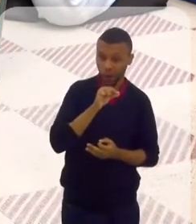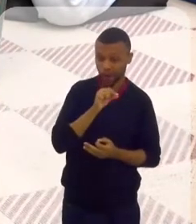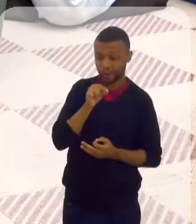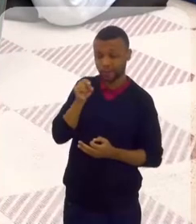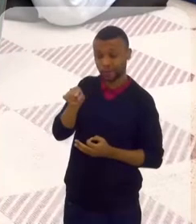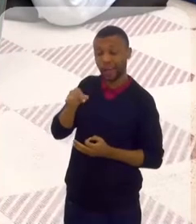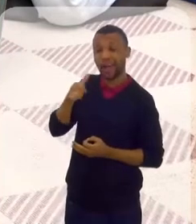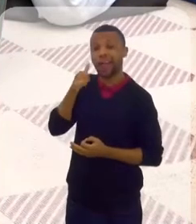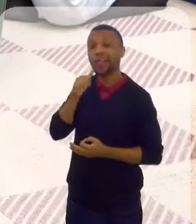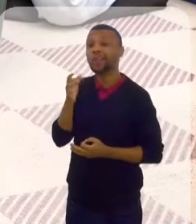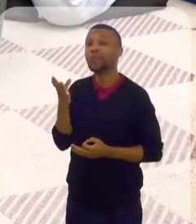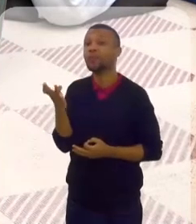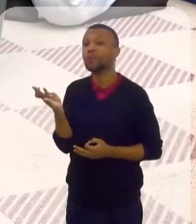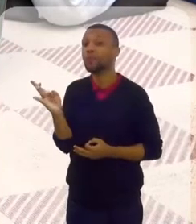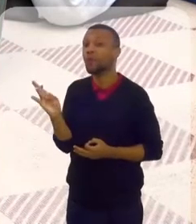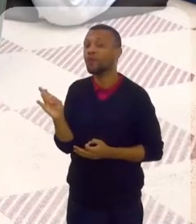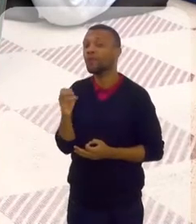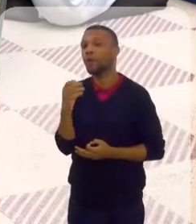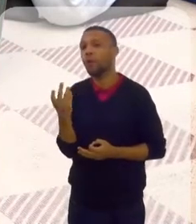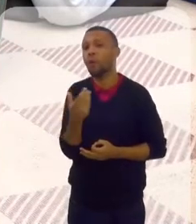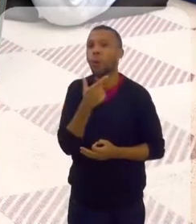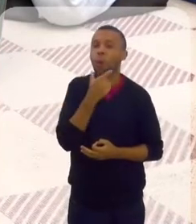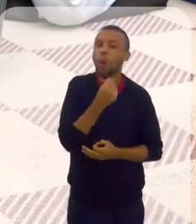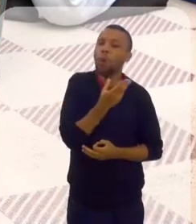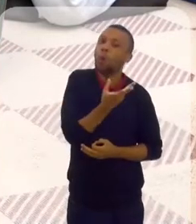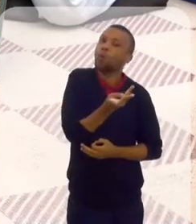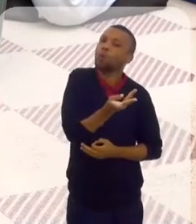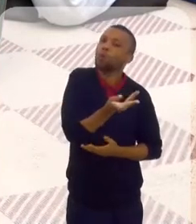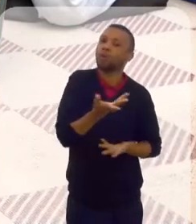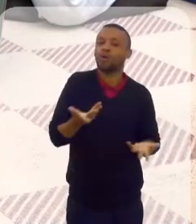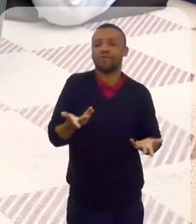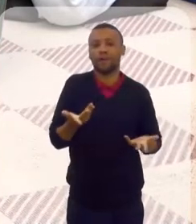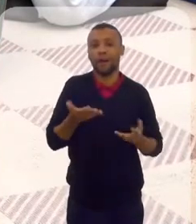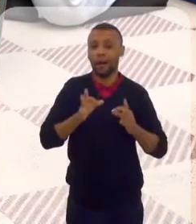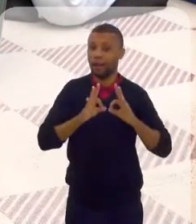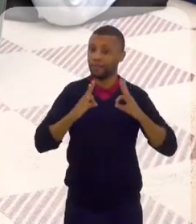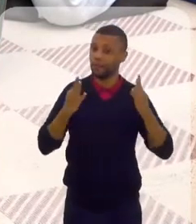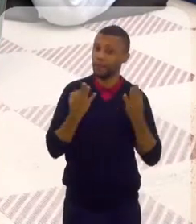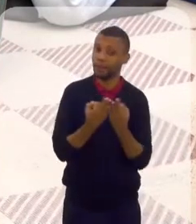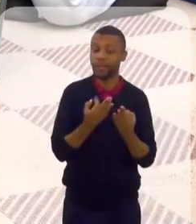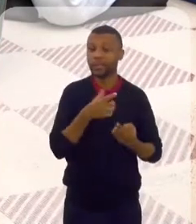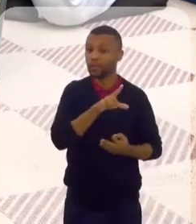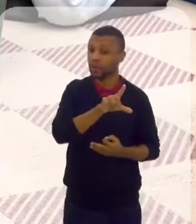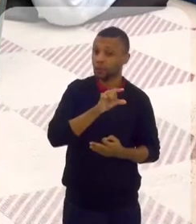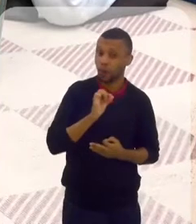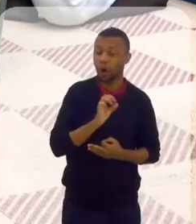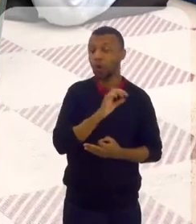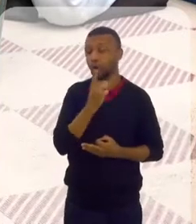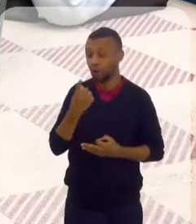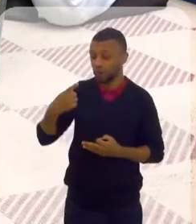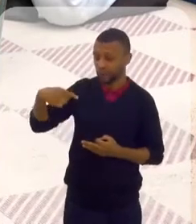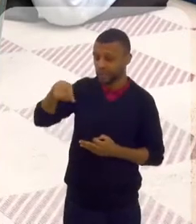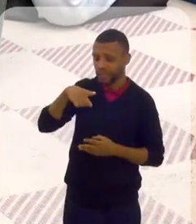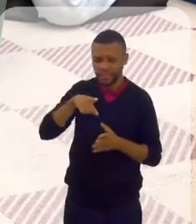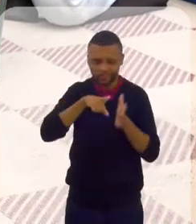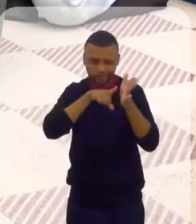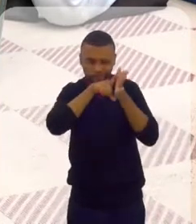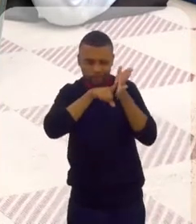noivo. É a família que escolhe. Vocês pesquisam essa família